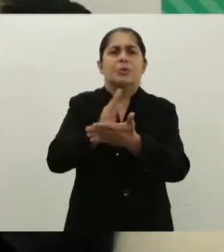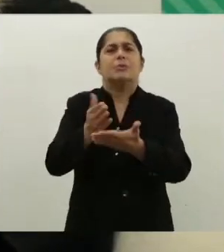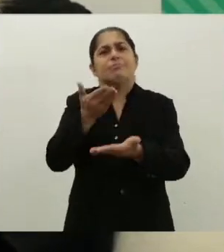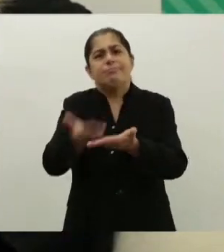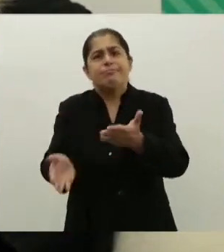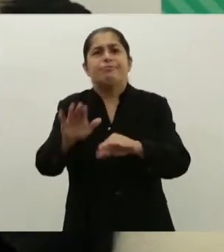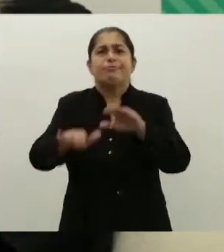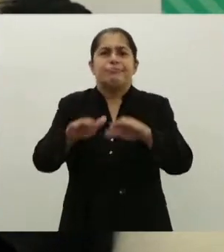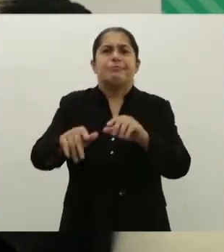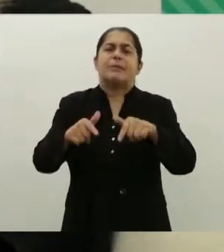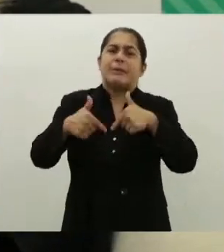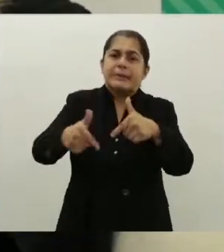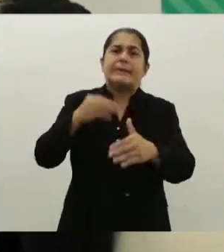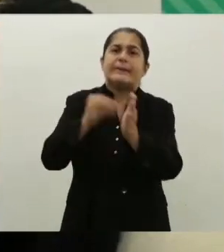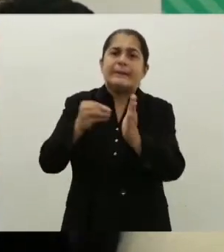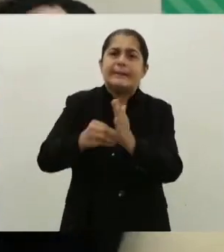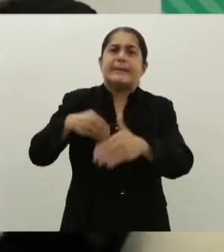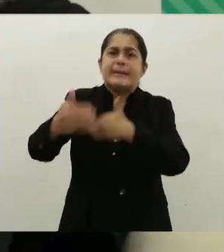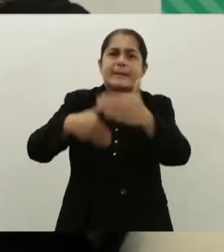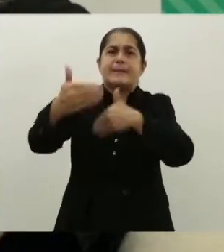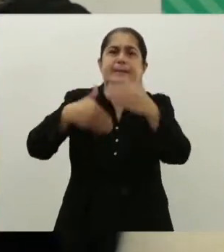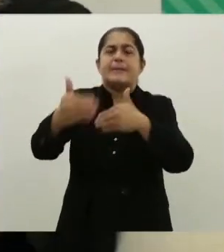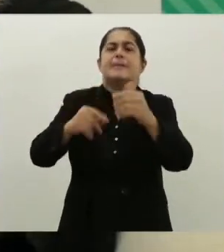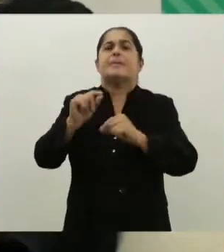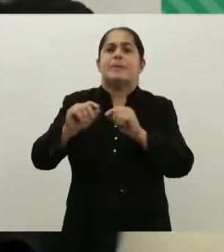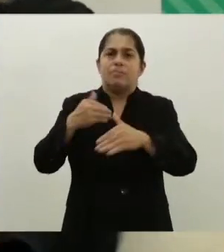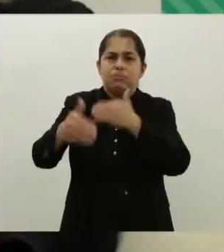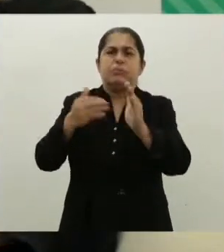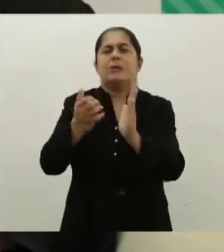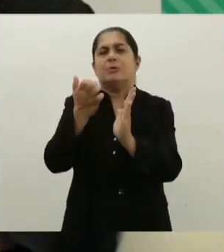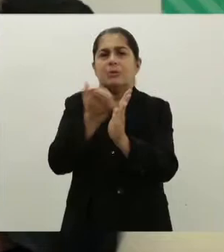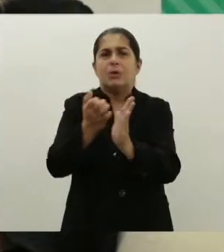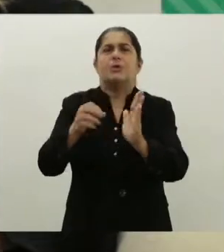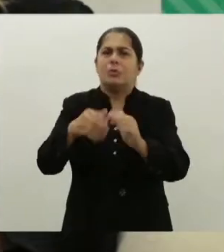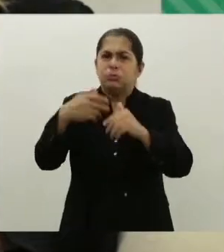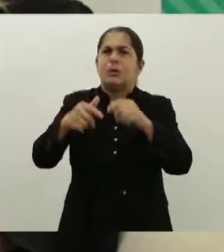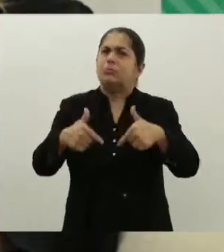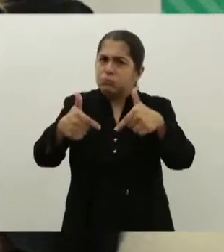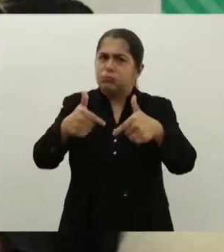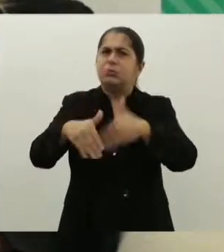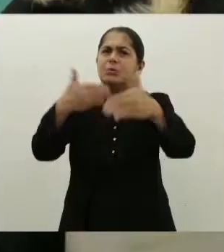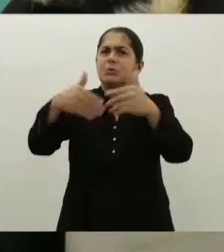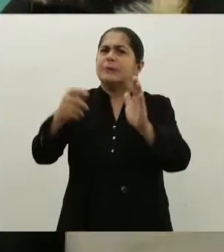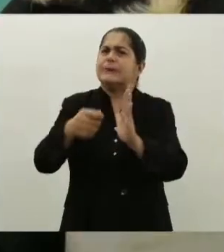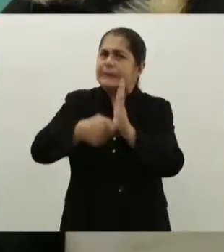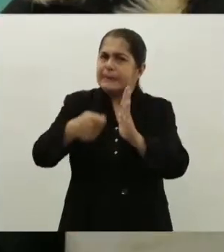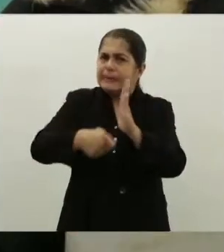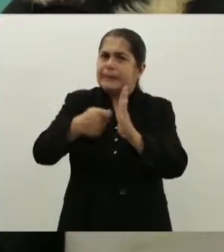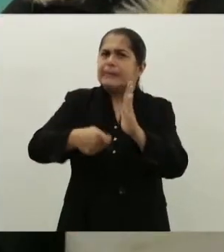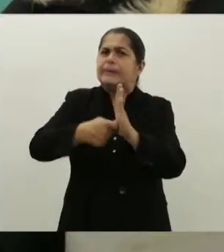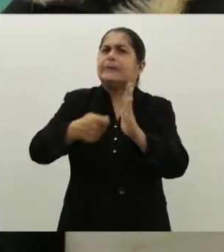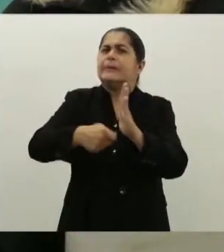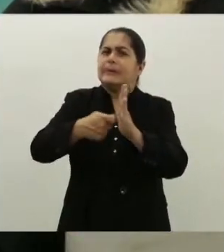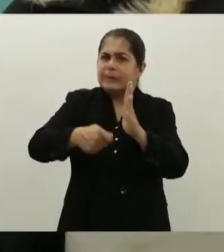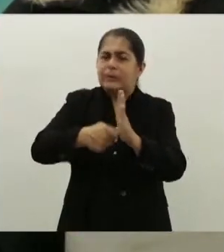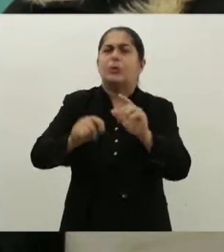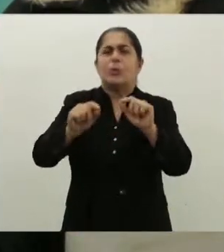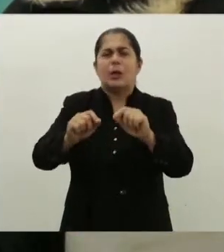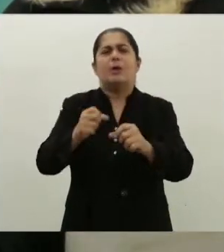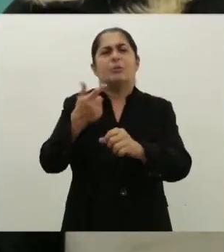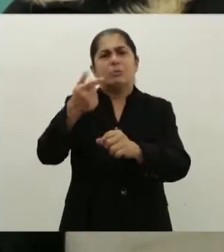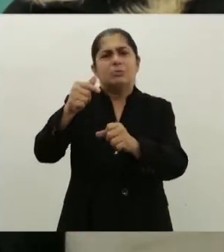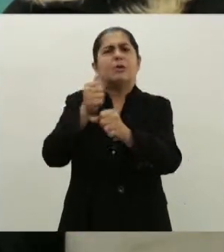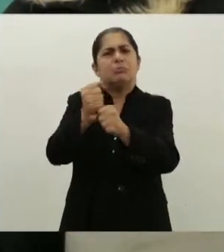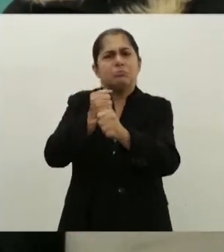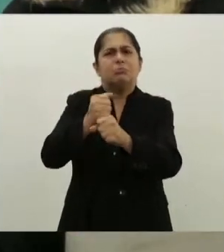conquistas é admitir também que nós estamos trabalhando para que o Estatuto possa se efetivar. Então, foram muitas conquistas ao longo